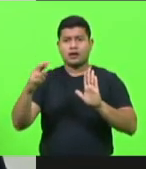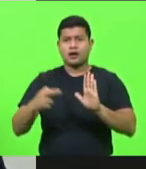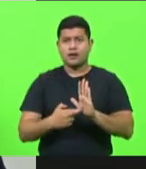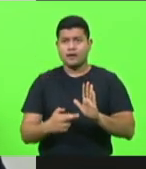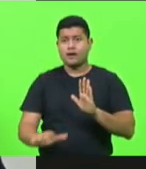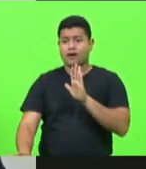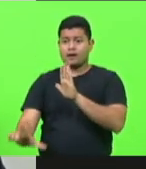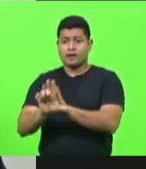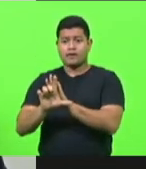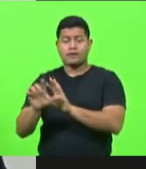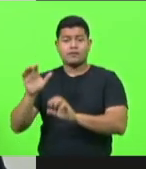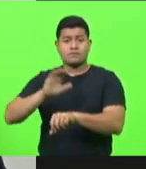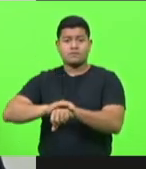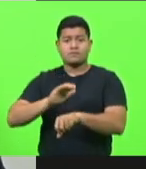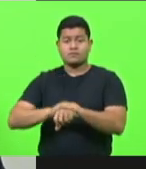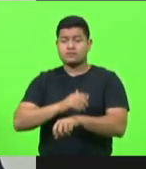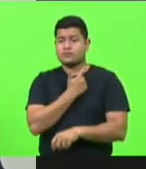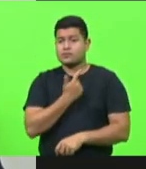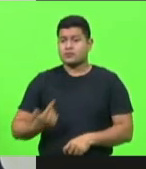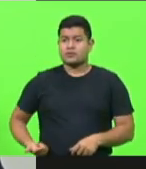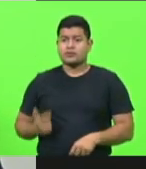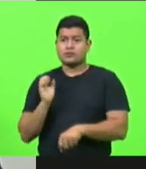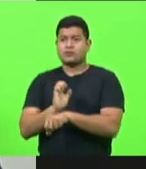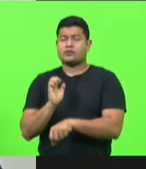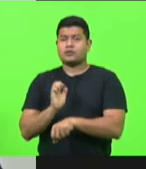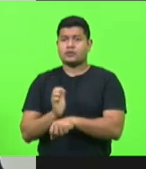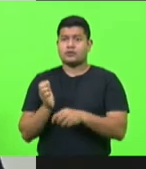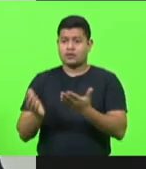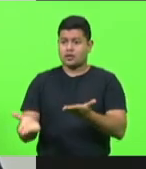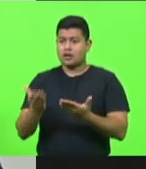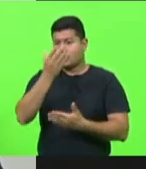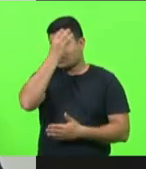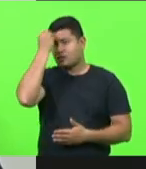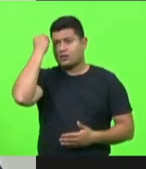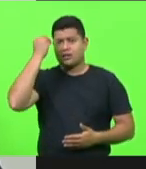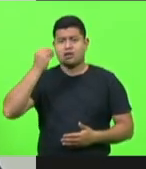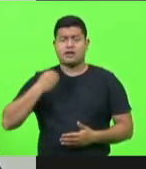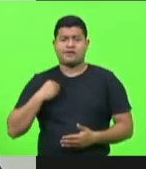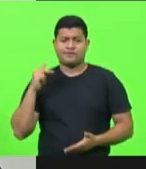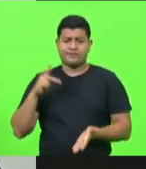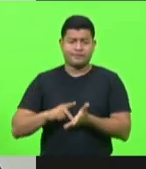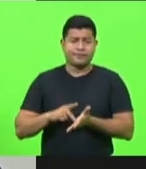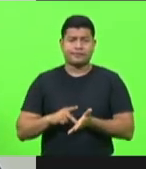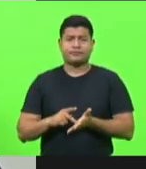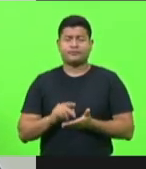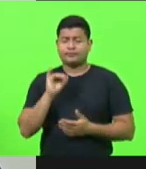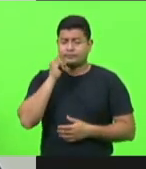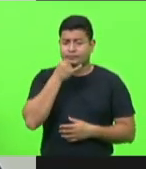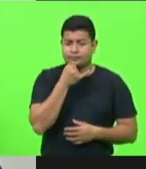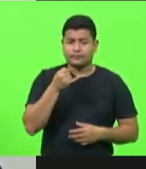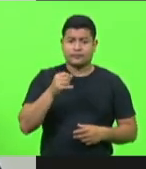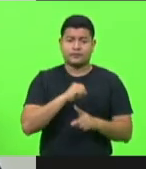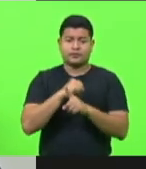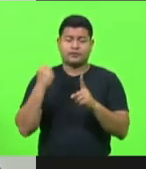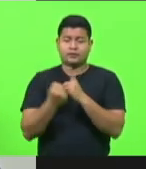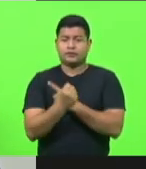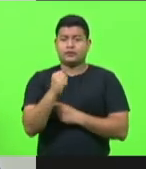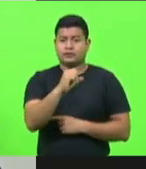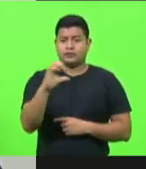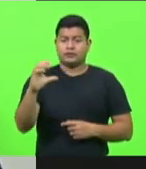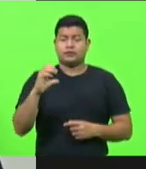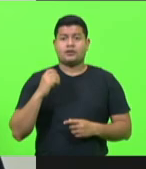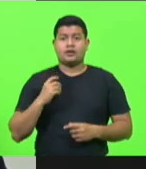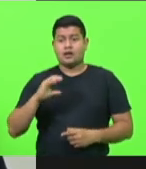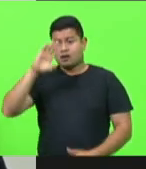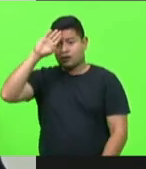pelo próprio governador do Estado. Então, esse esquecimento realmente é algo que entristece a sociedade catarinense e creio que o governo